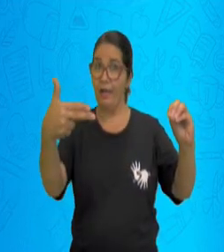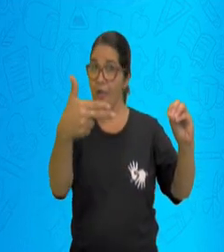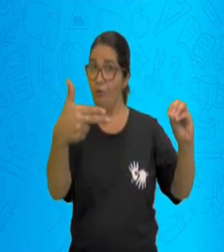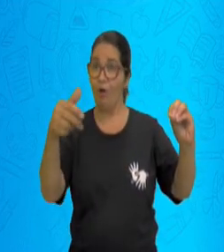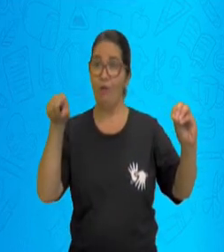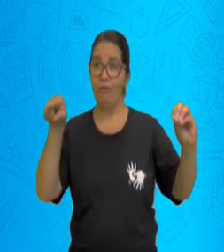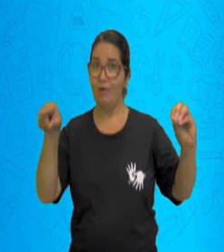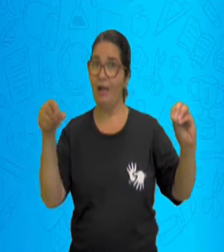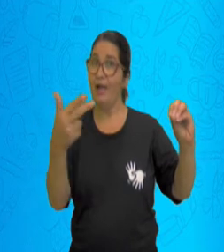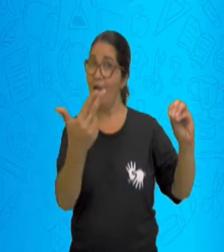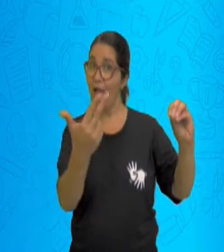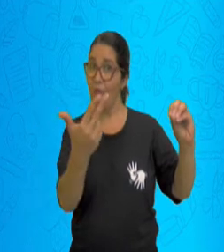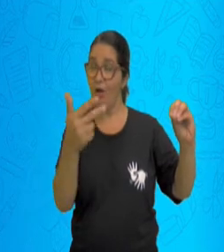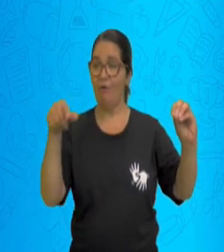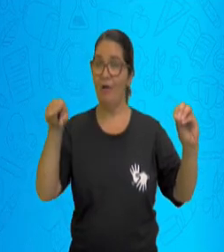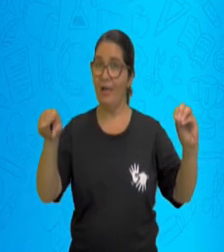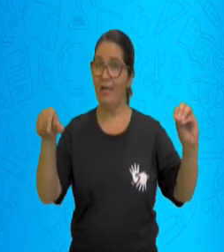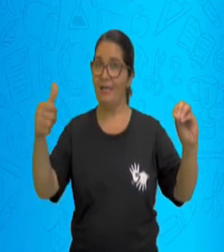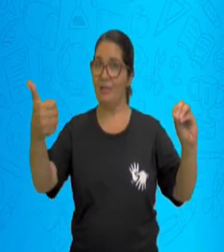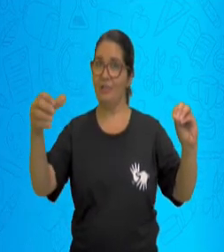segundo membro.